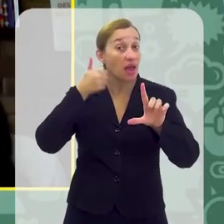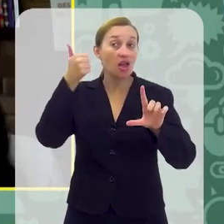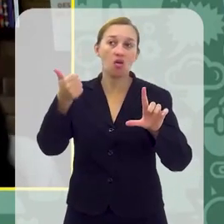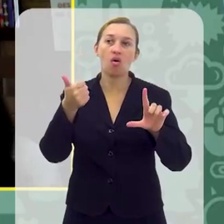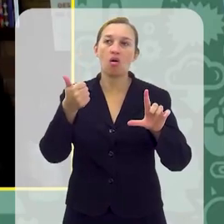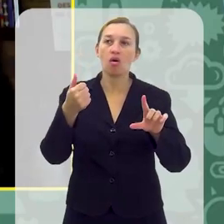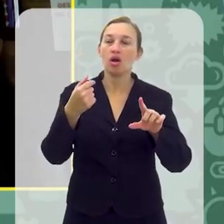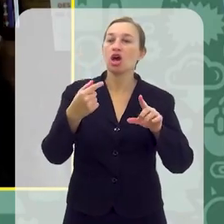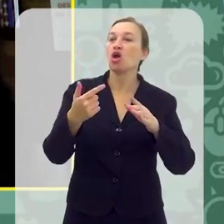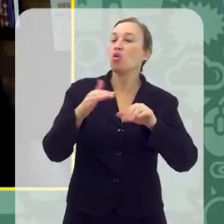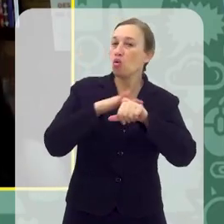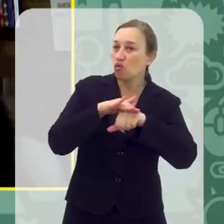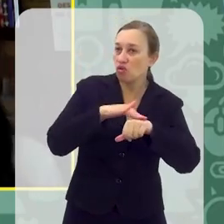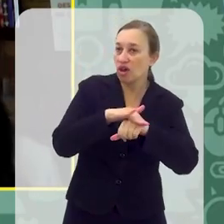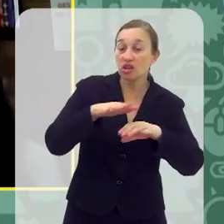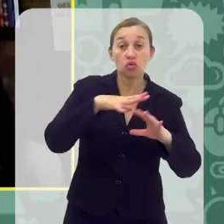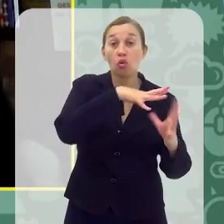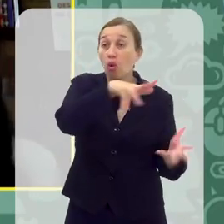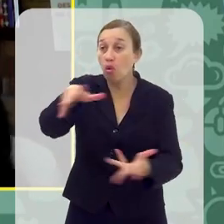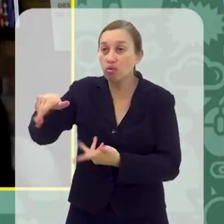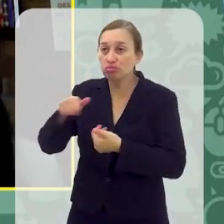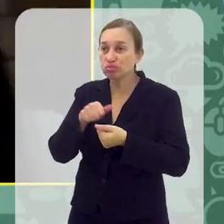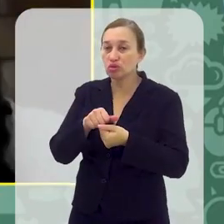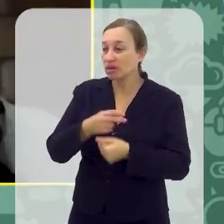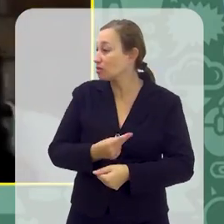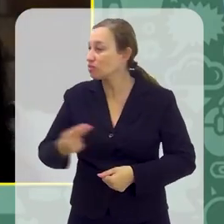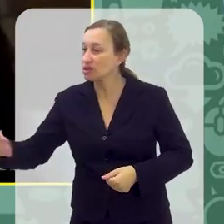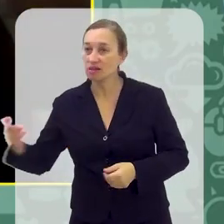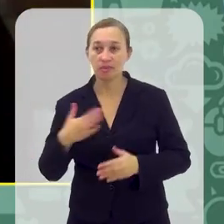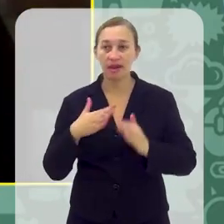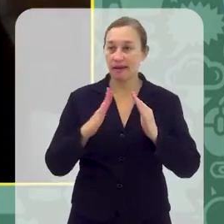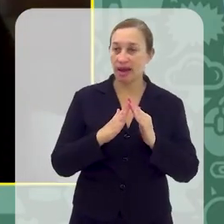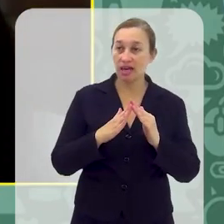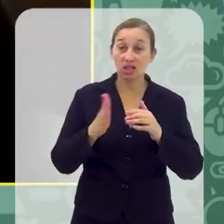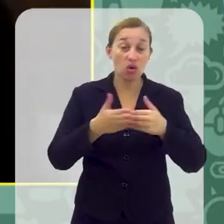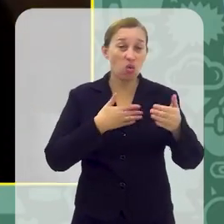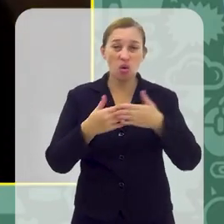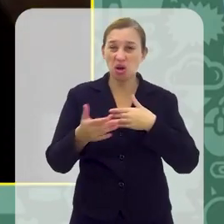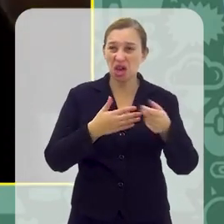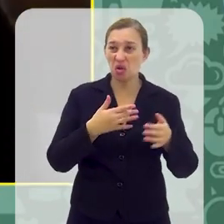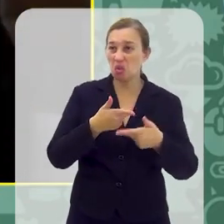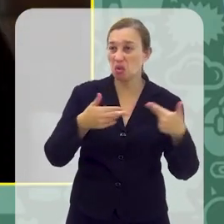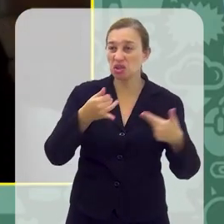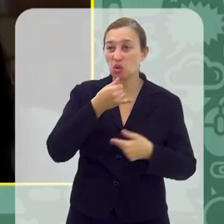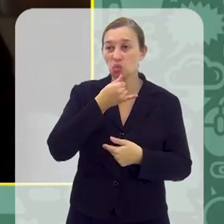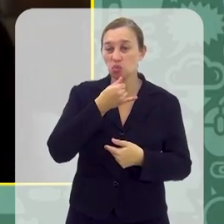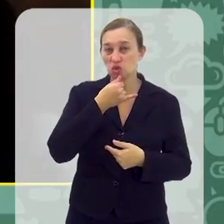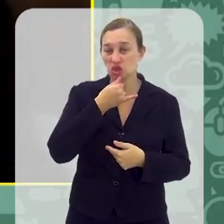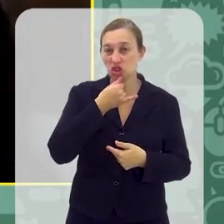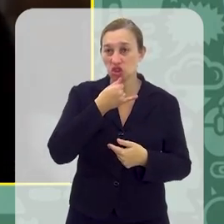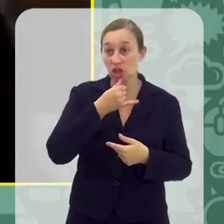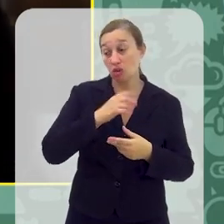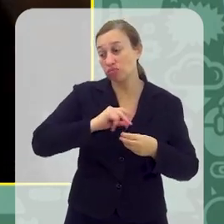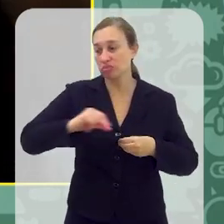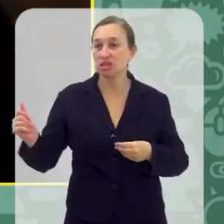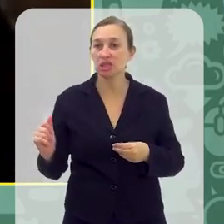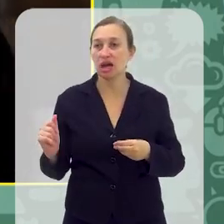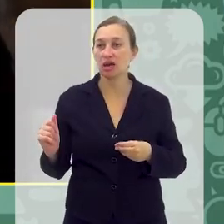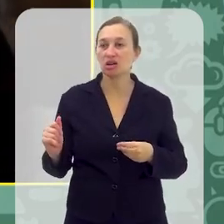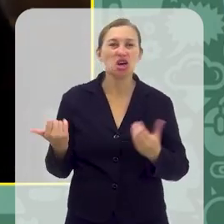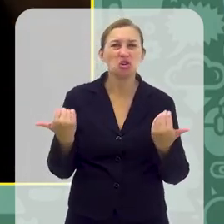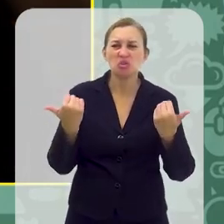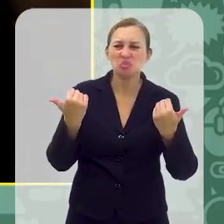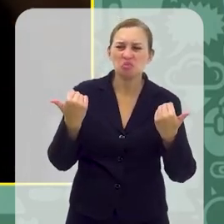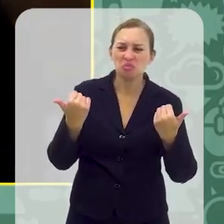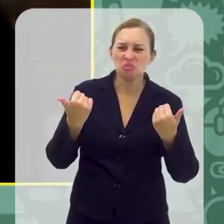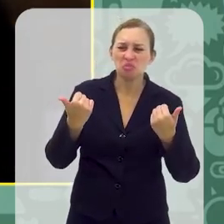porque eu socializo, eu converso com o mundo inteiro sem sair do meu quarto, e a qualquer sinal de desconforto, eu simplesmente desconecto. E eu não preciso